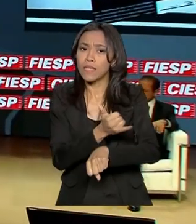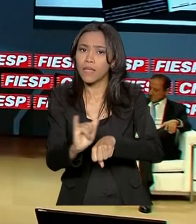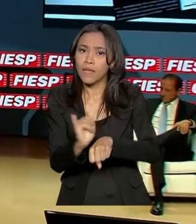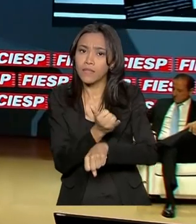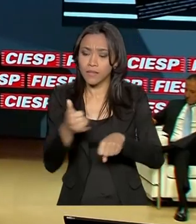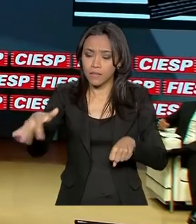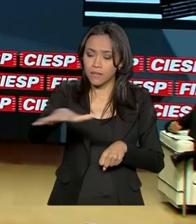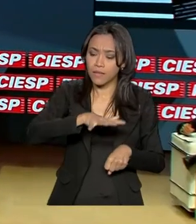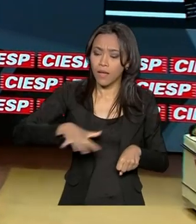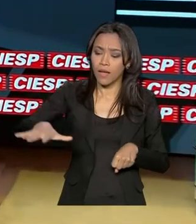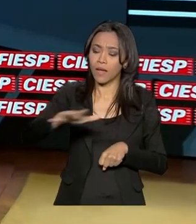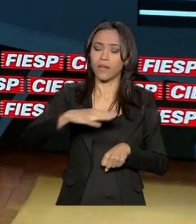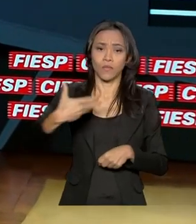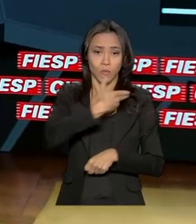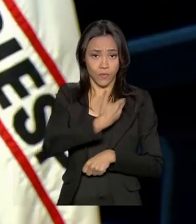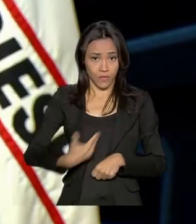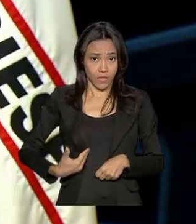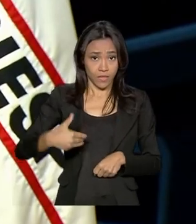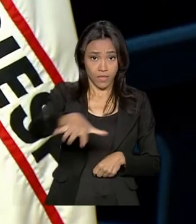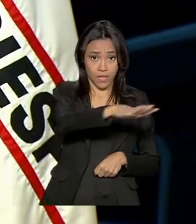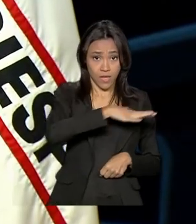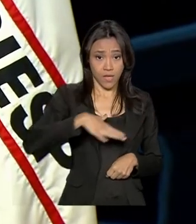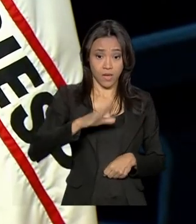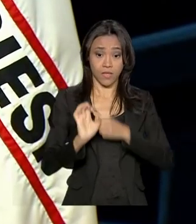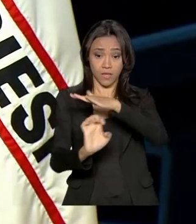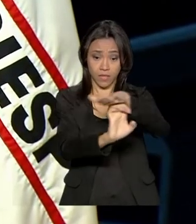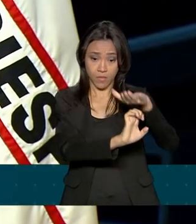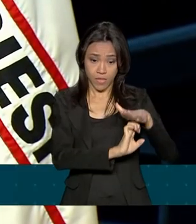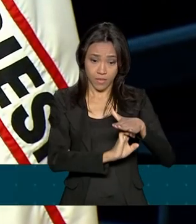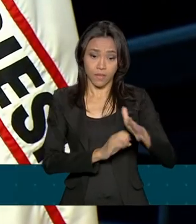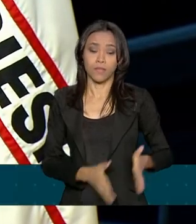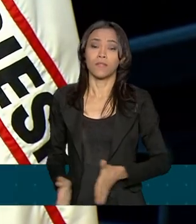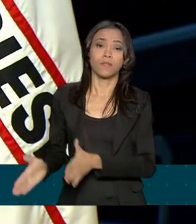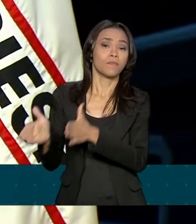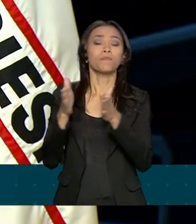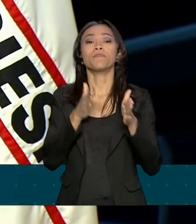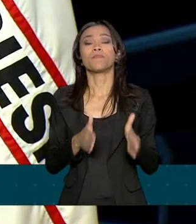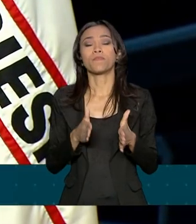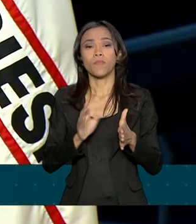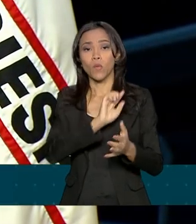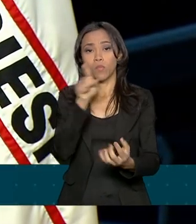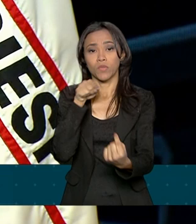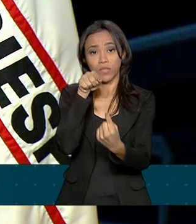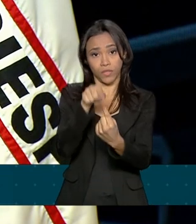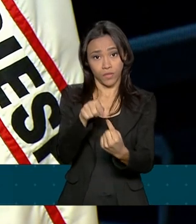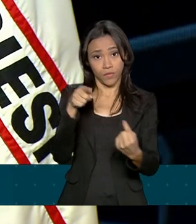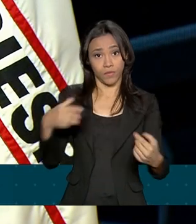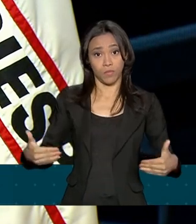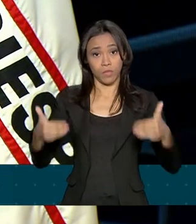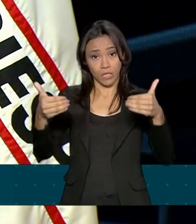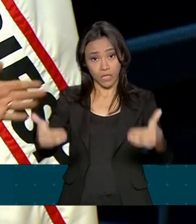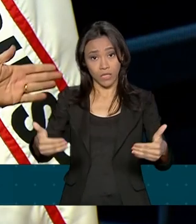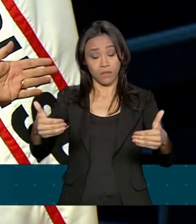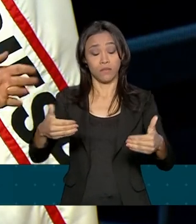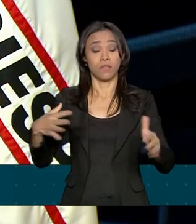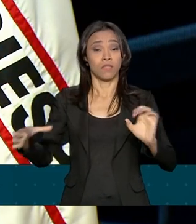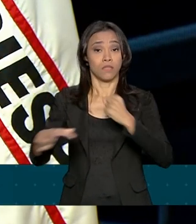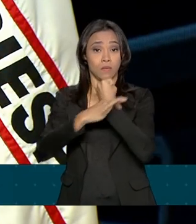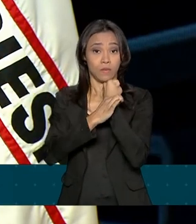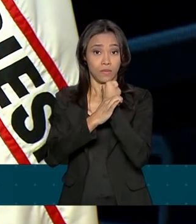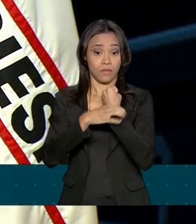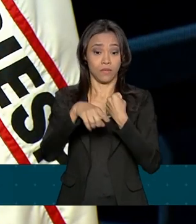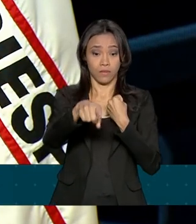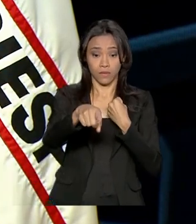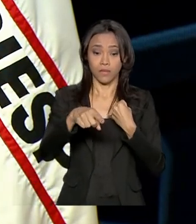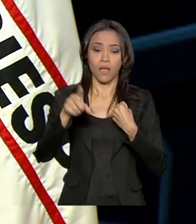setores público e privado. A ideia do Ministério da Justiça e Segurança Pública é aprofundar parcerias